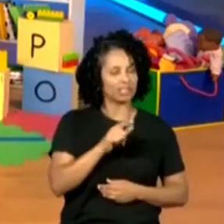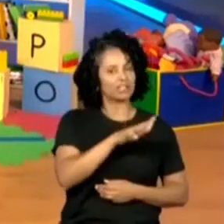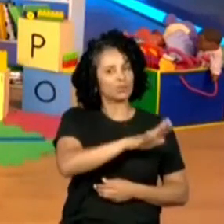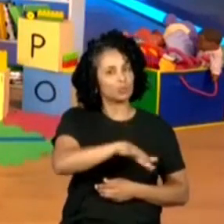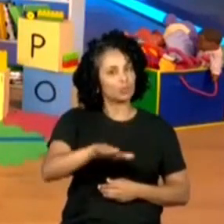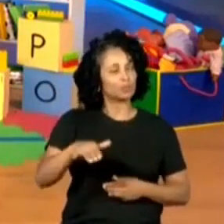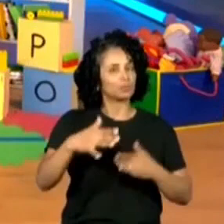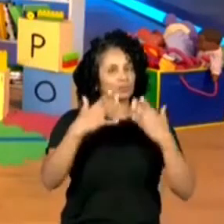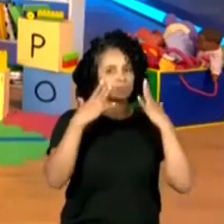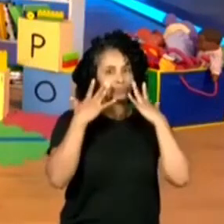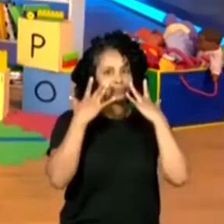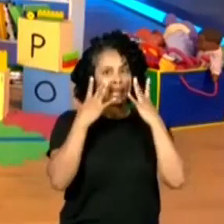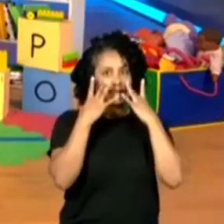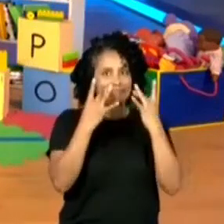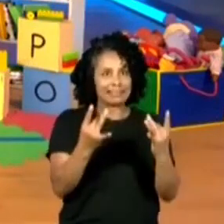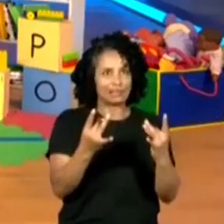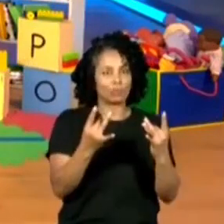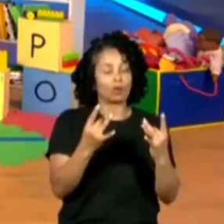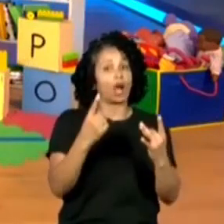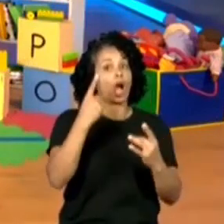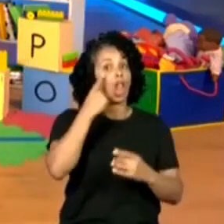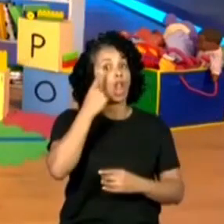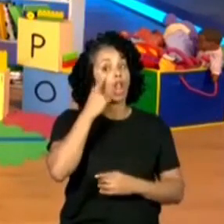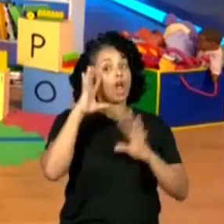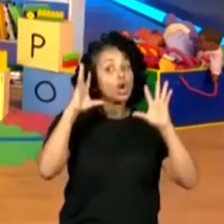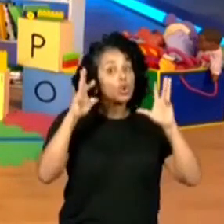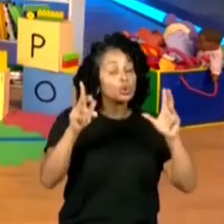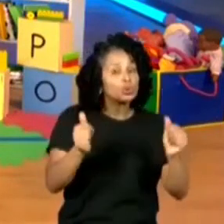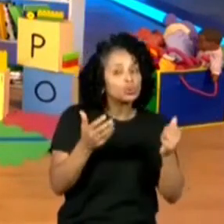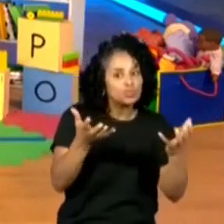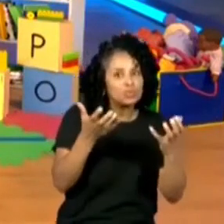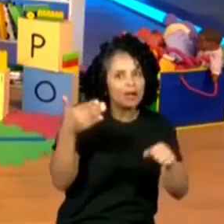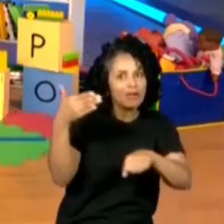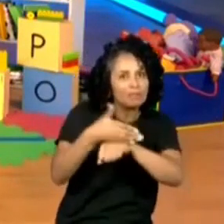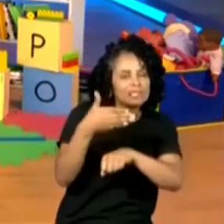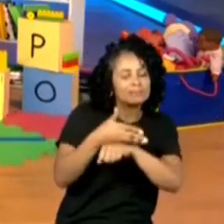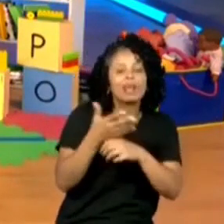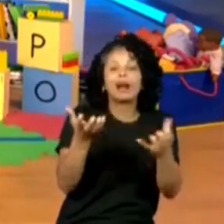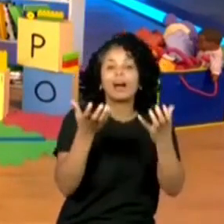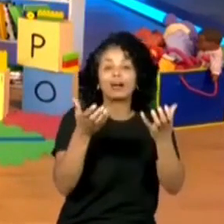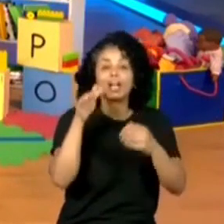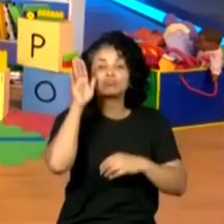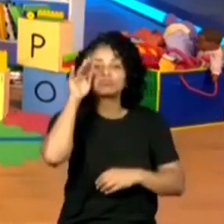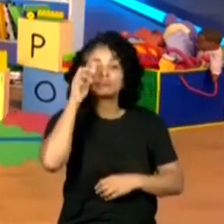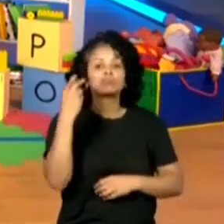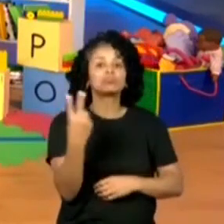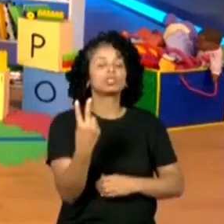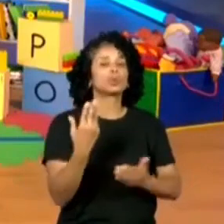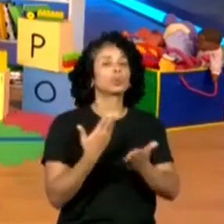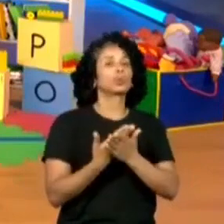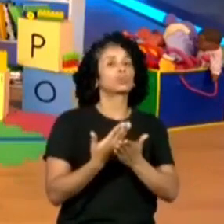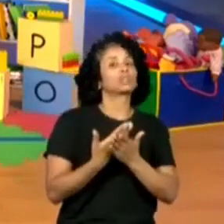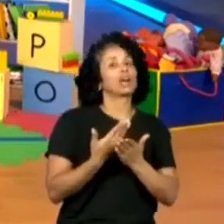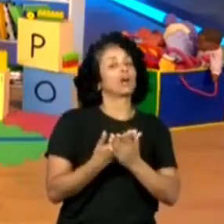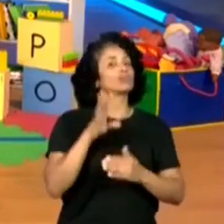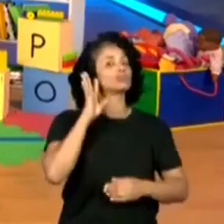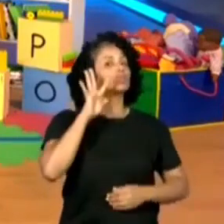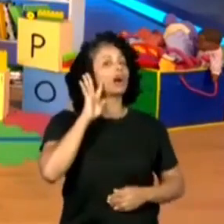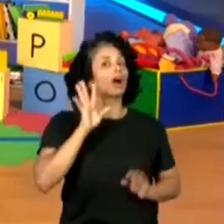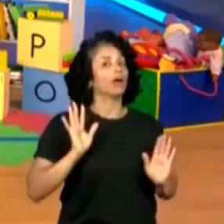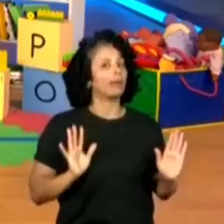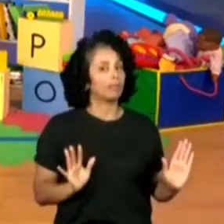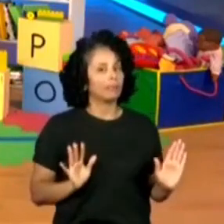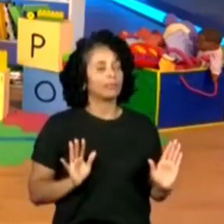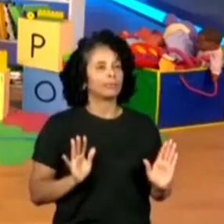Seguinte. O clima está aqui, ó. O clima está aqui em cima. Quero ver se a segunda aula vai ser animada igual a nós, certo?